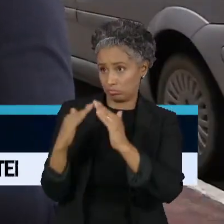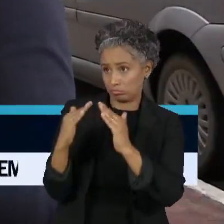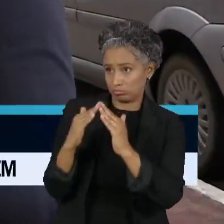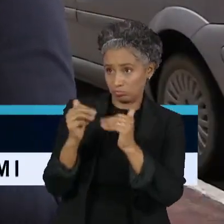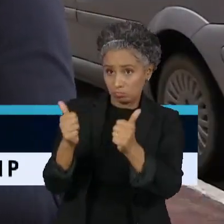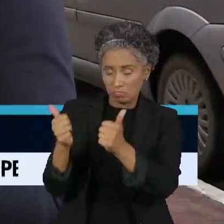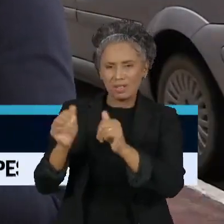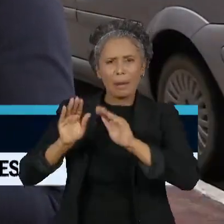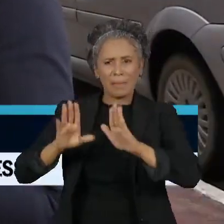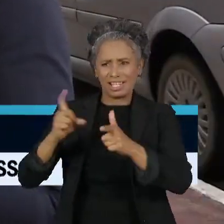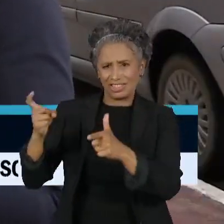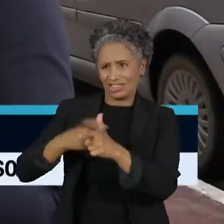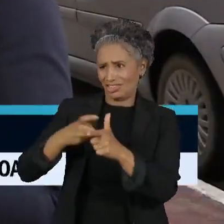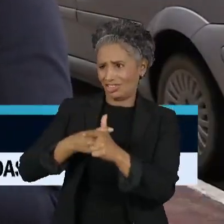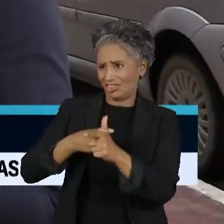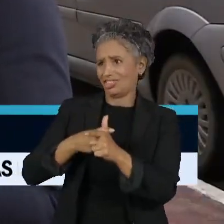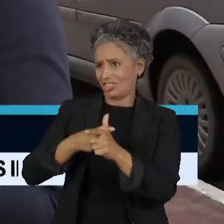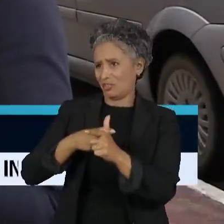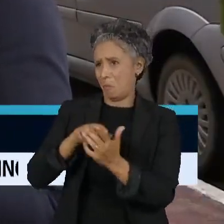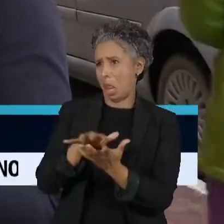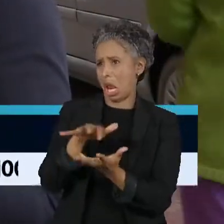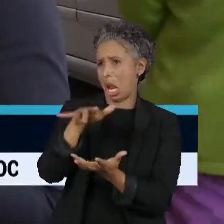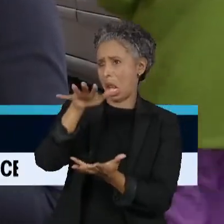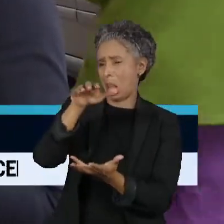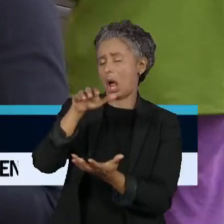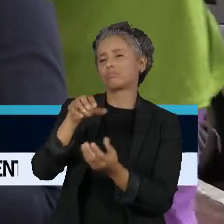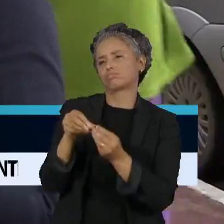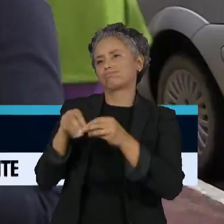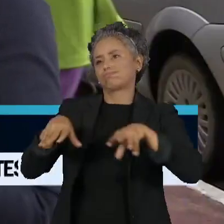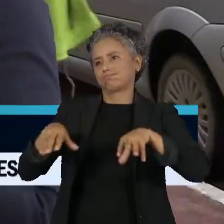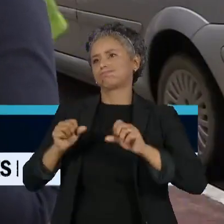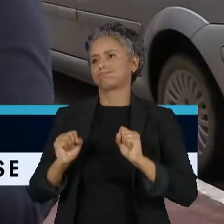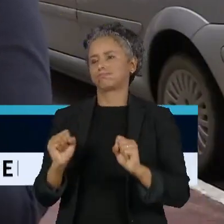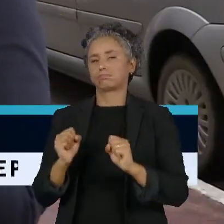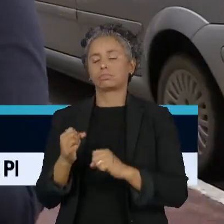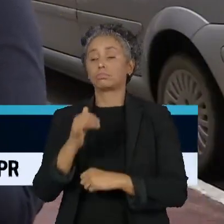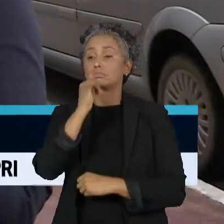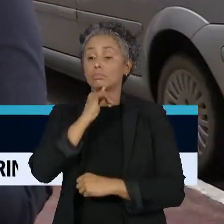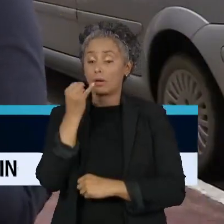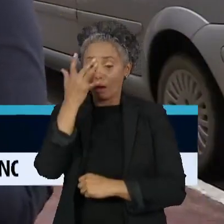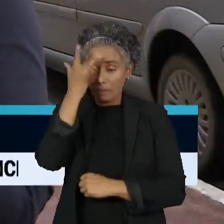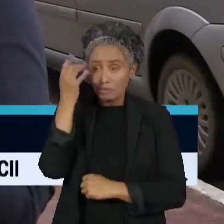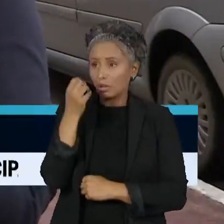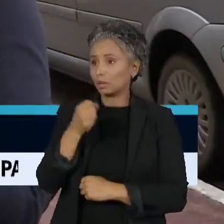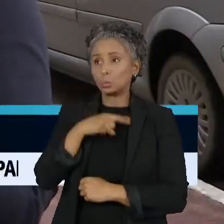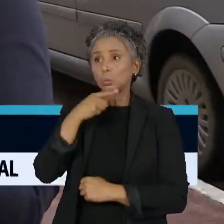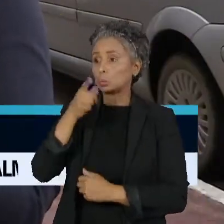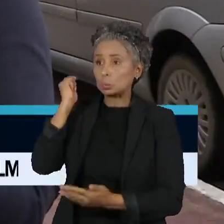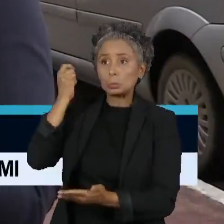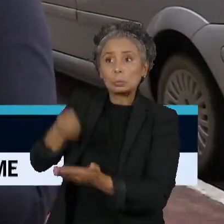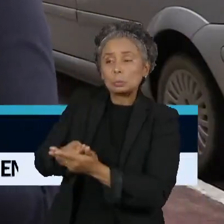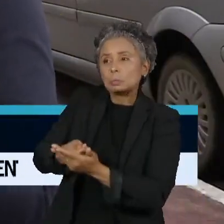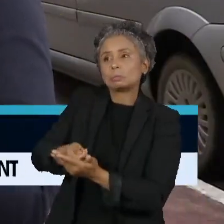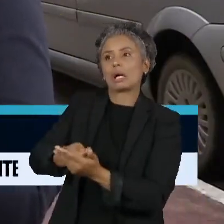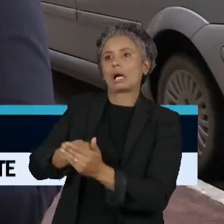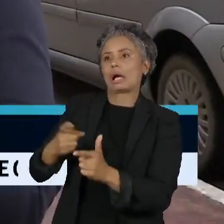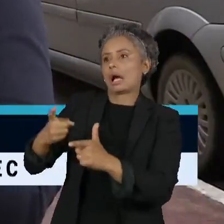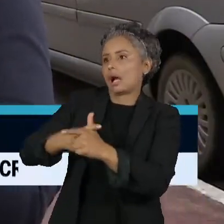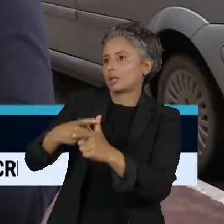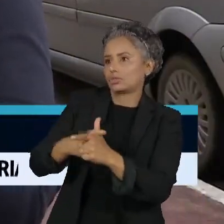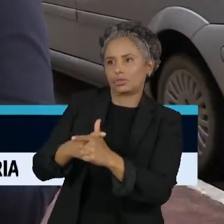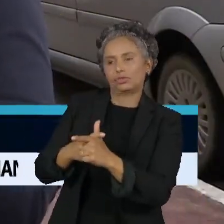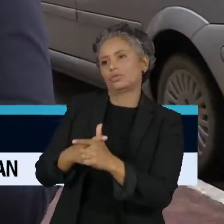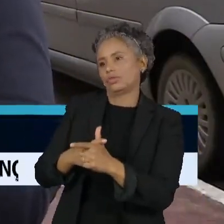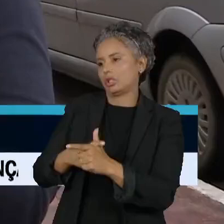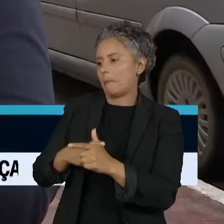endividamento em excesso pode levar à inadimplência, que acontece quando a pessoa não consegue pagar as contas em dia. Problema que atinge hoje